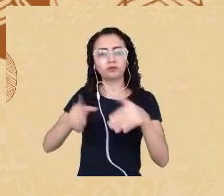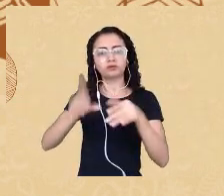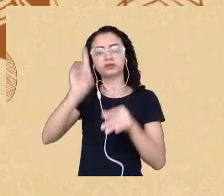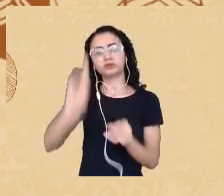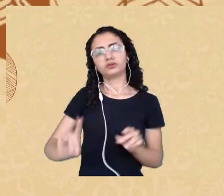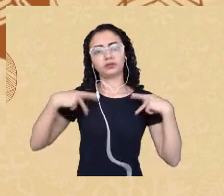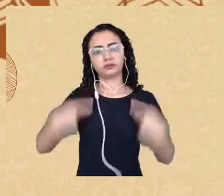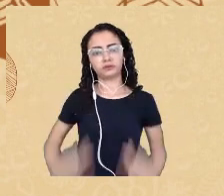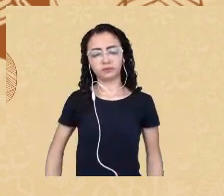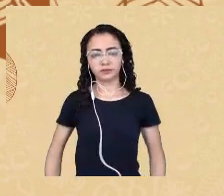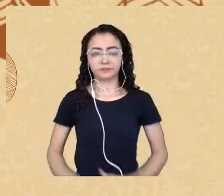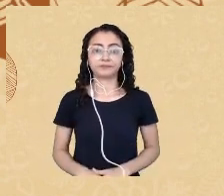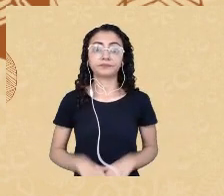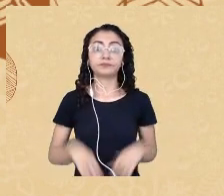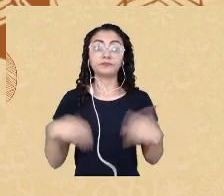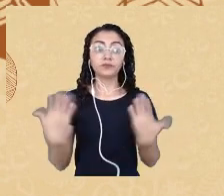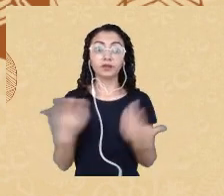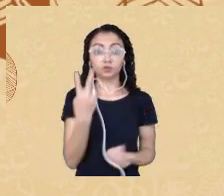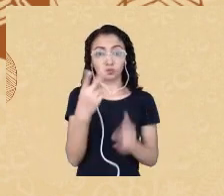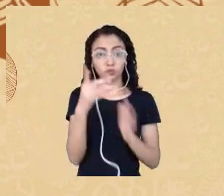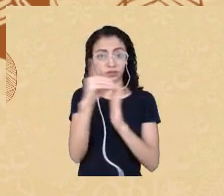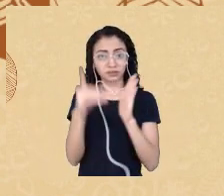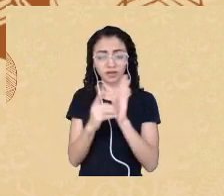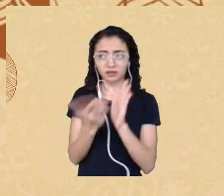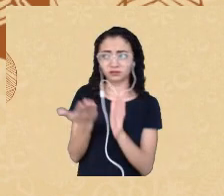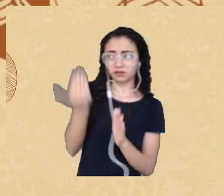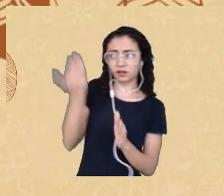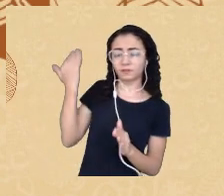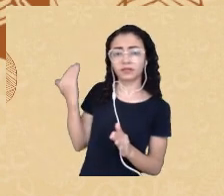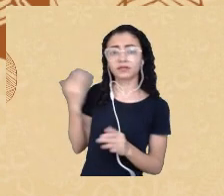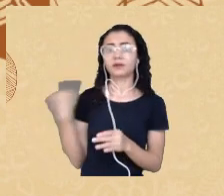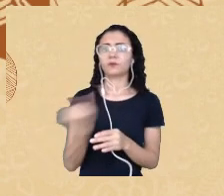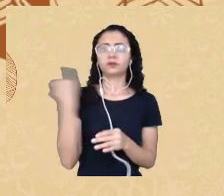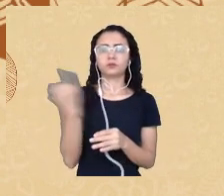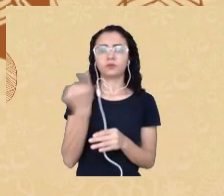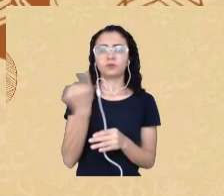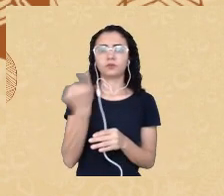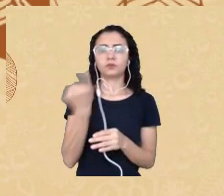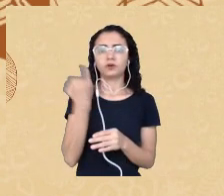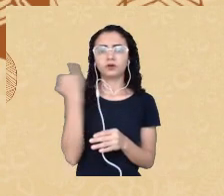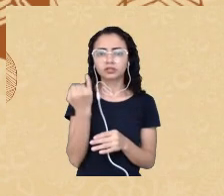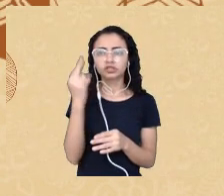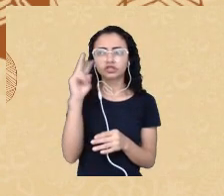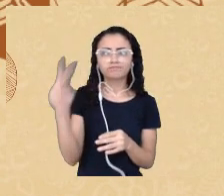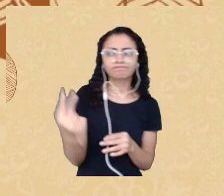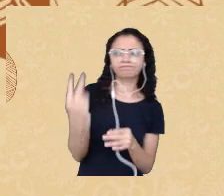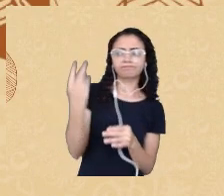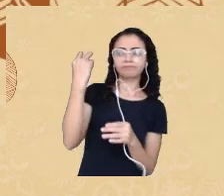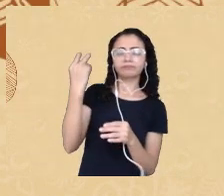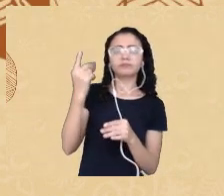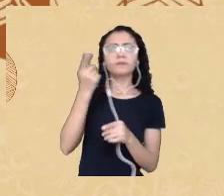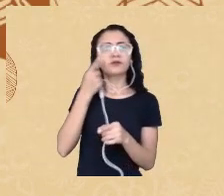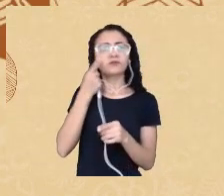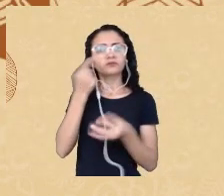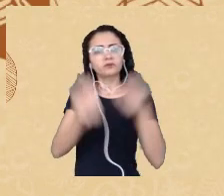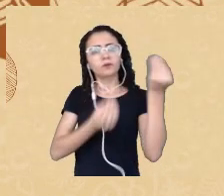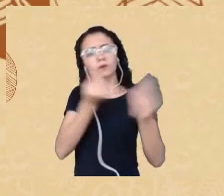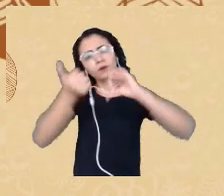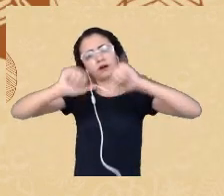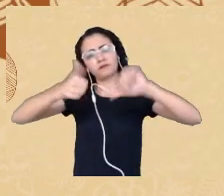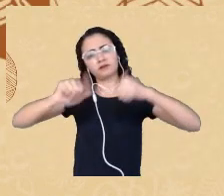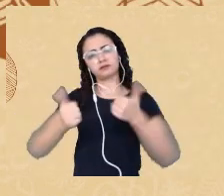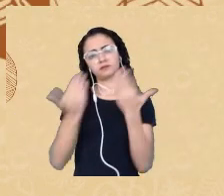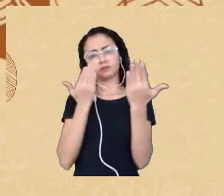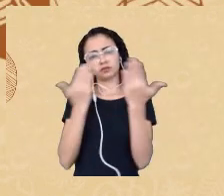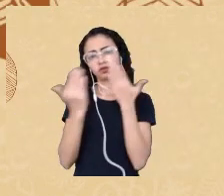elas são fundamentais para que a gente possa compreender como que a avaliação psicológica, ela se estrutura na atualidade. a